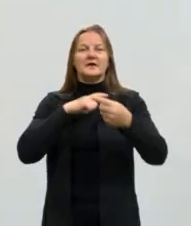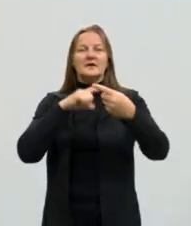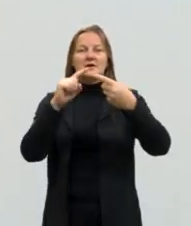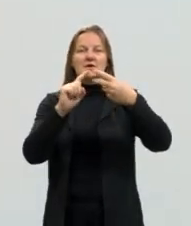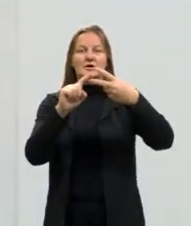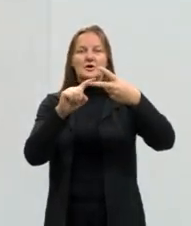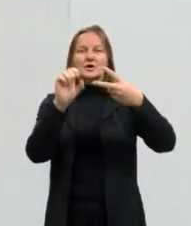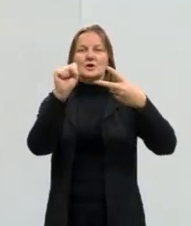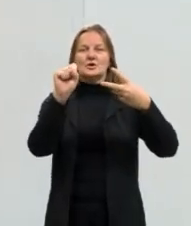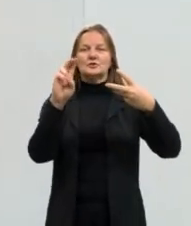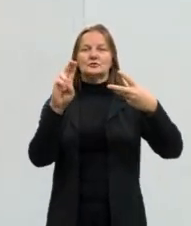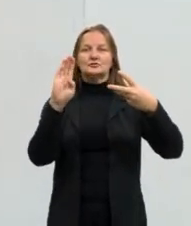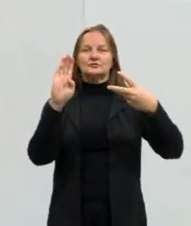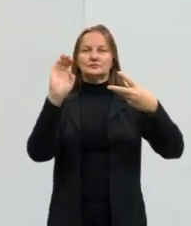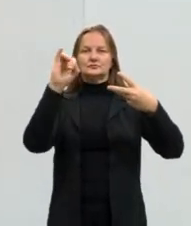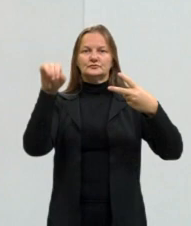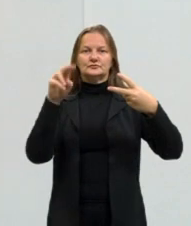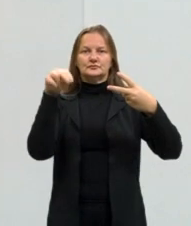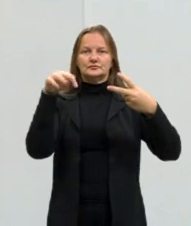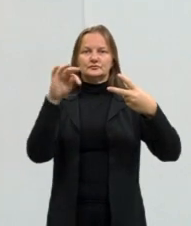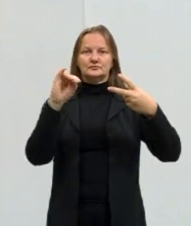O subjuntivo...